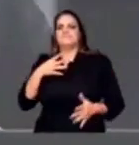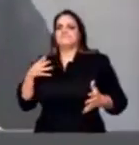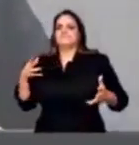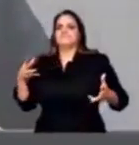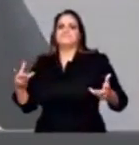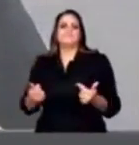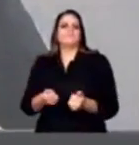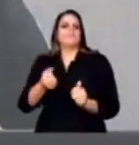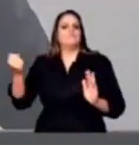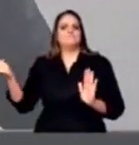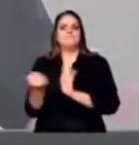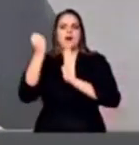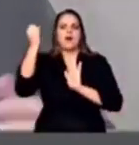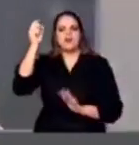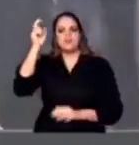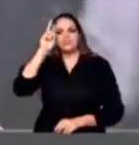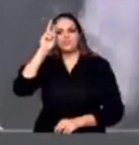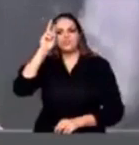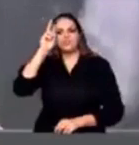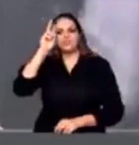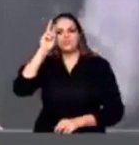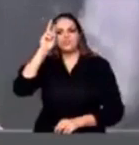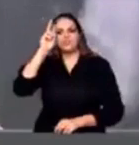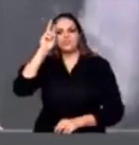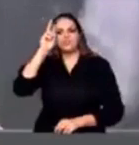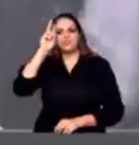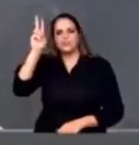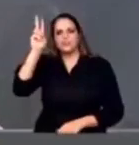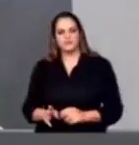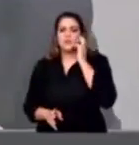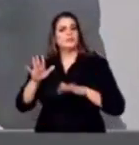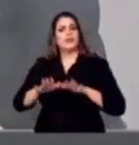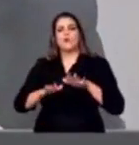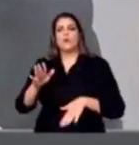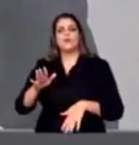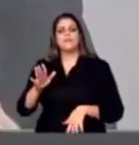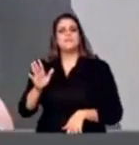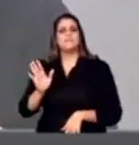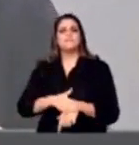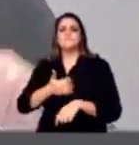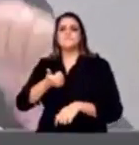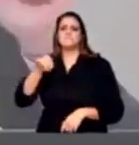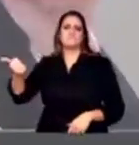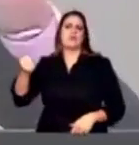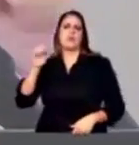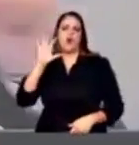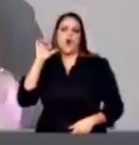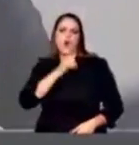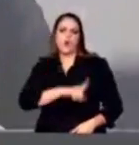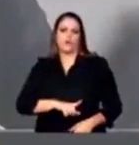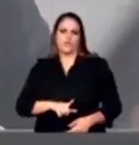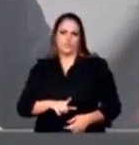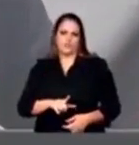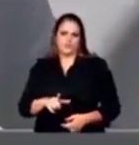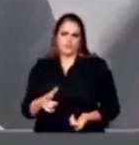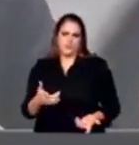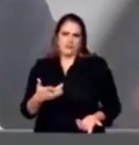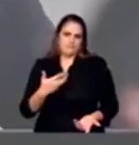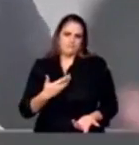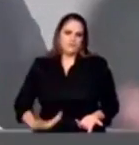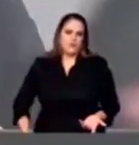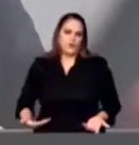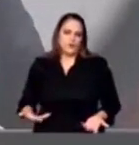brasileiro, talvez o maior feito da República. E como sabemos, senhores e senhores senadores,